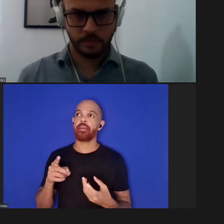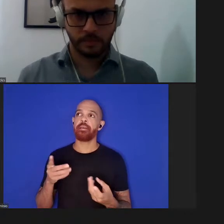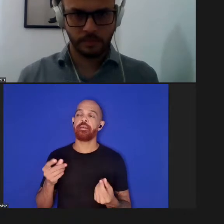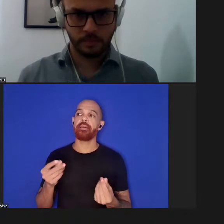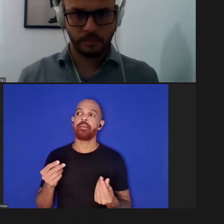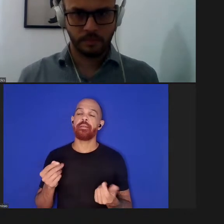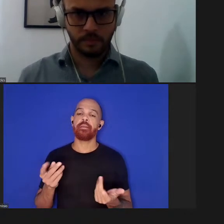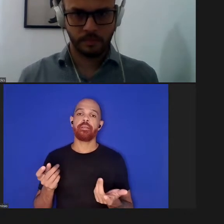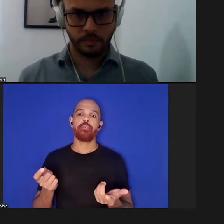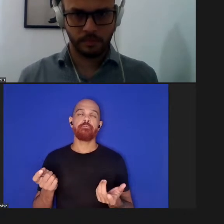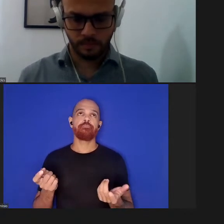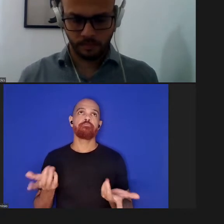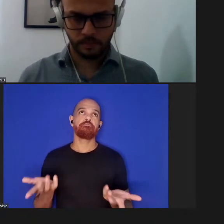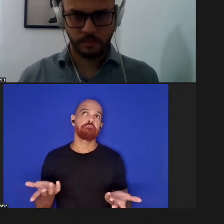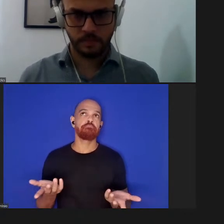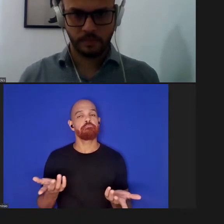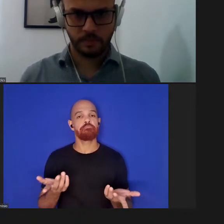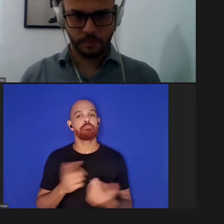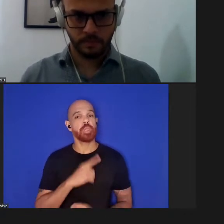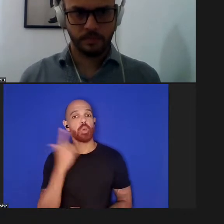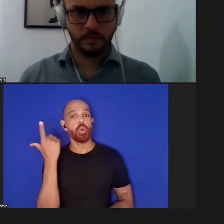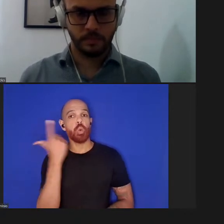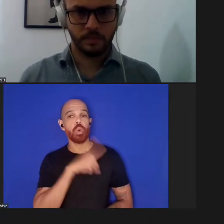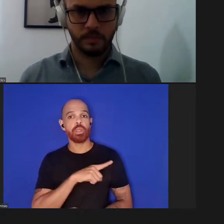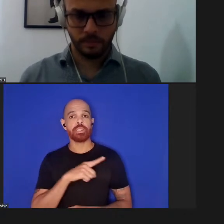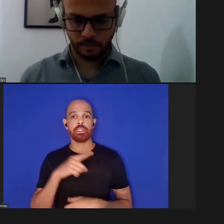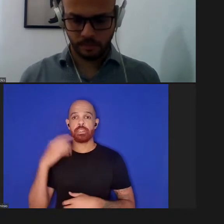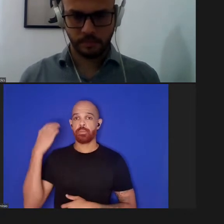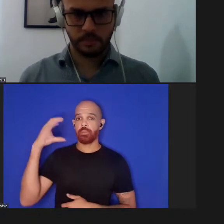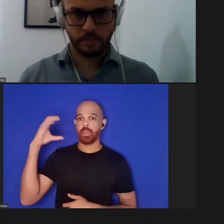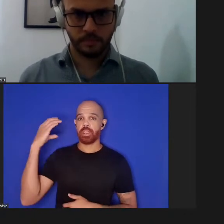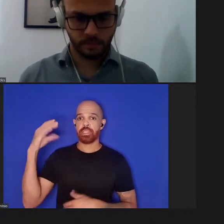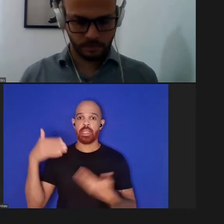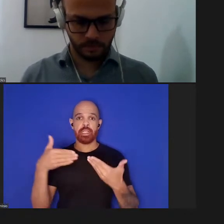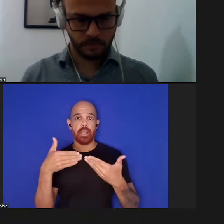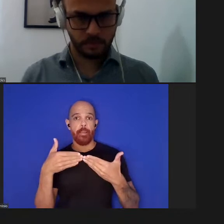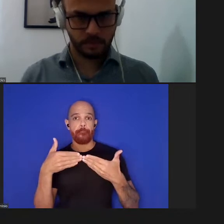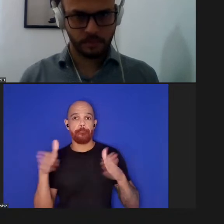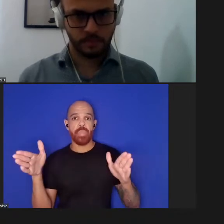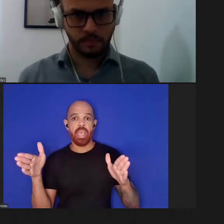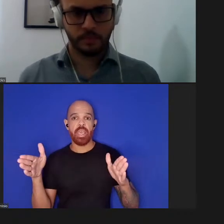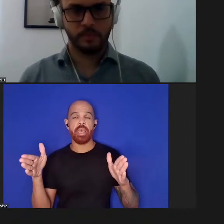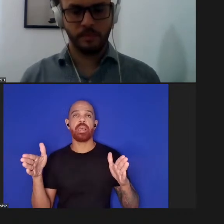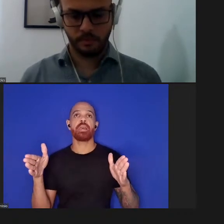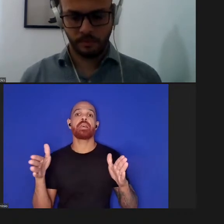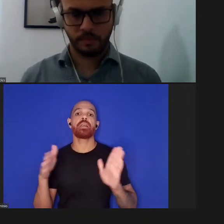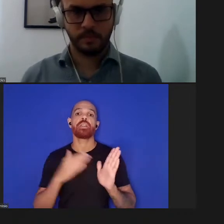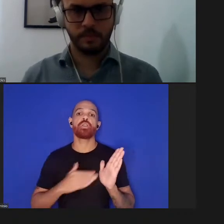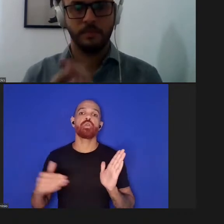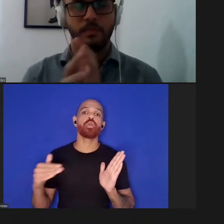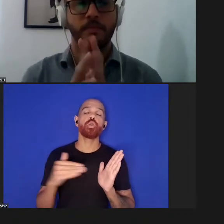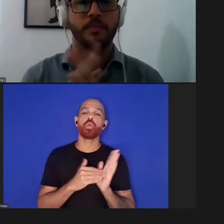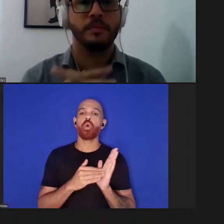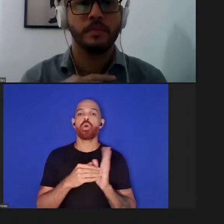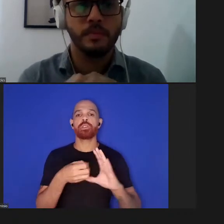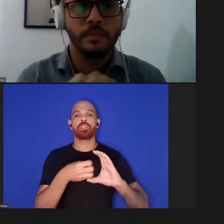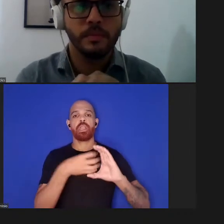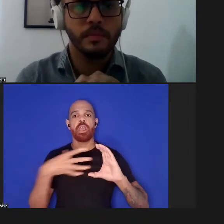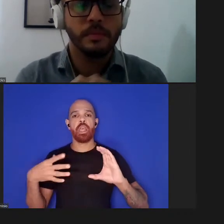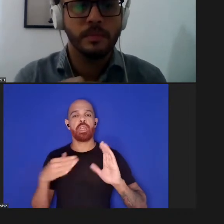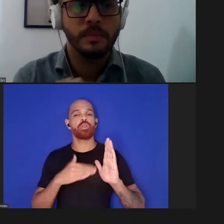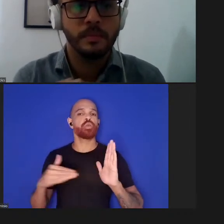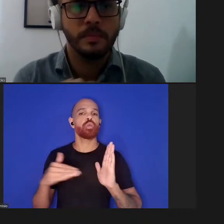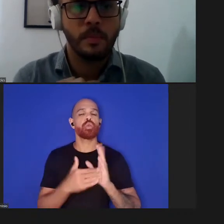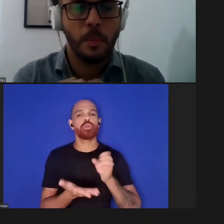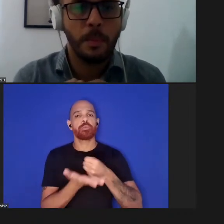conseguir uma ciência aberta em todos os aspectos com todos os pilares que não